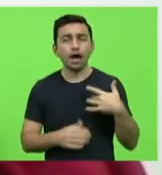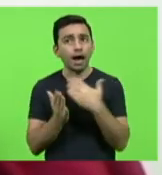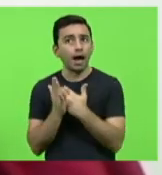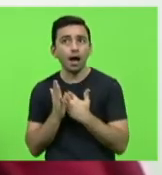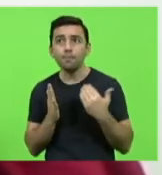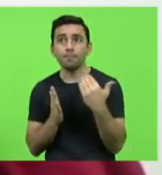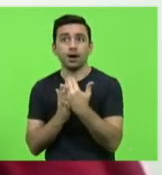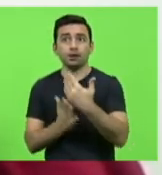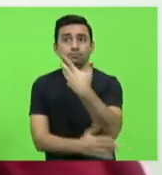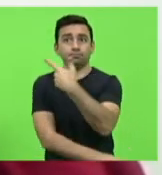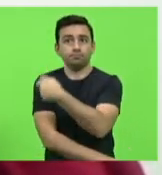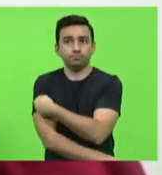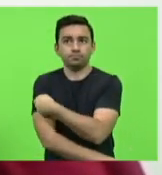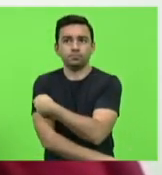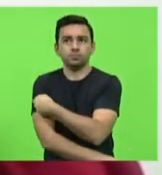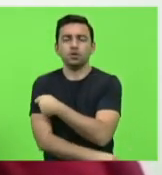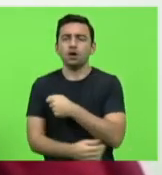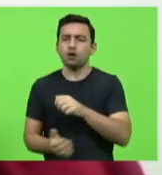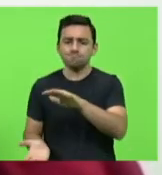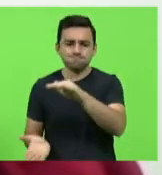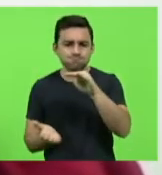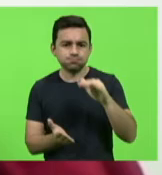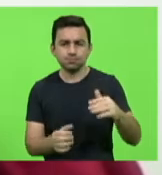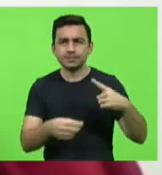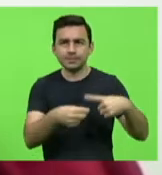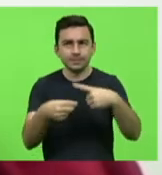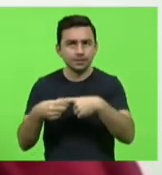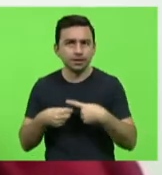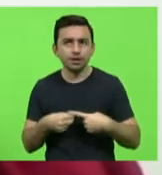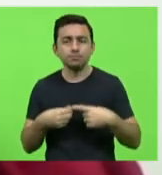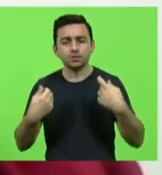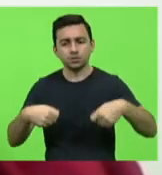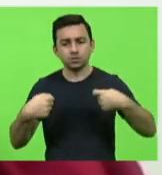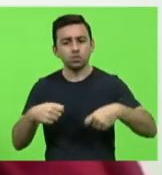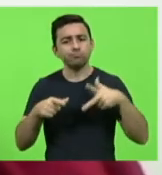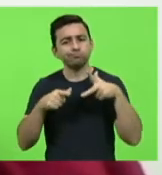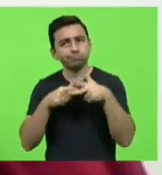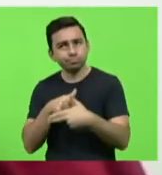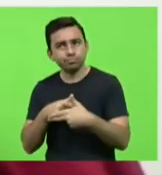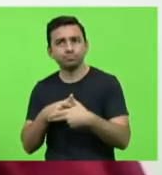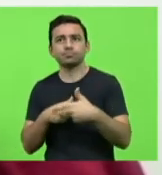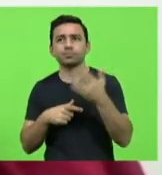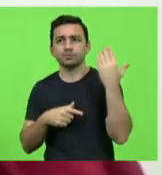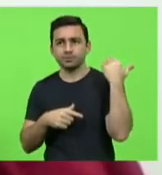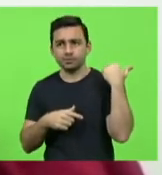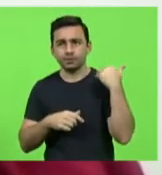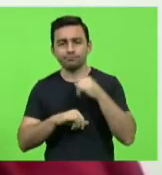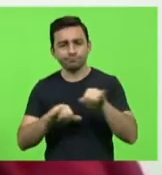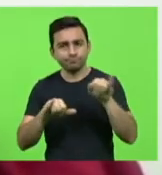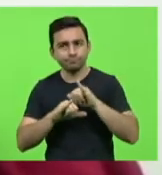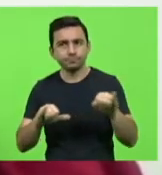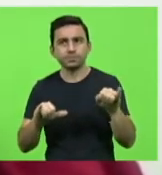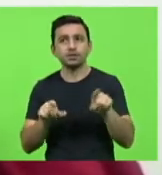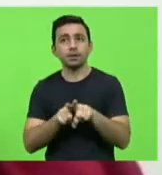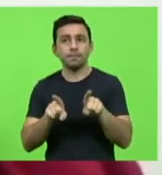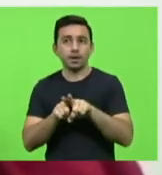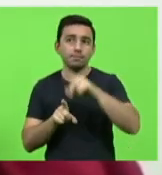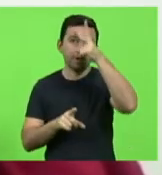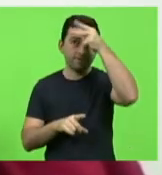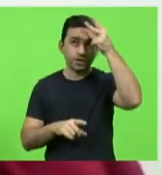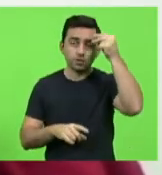abastecendo os municípios que tiveram de interromper suas campanhas e segundo as prefeitas e